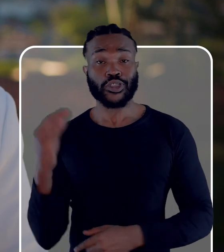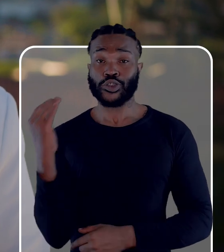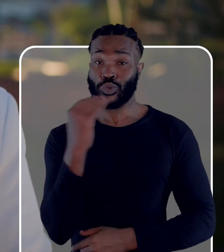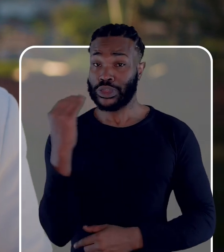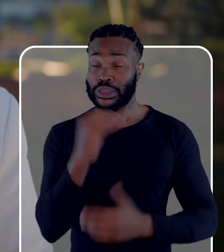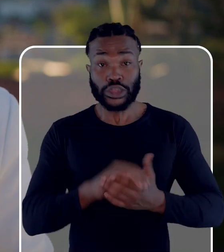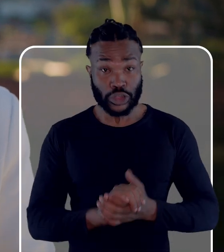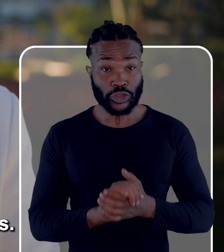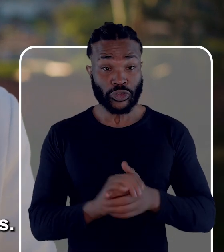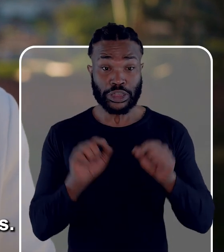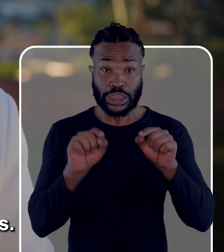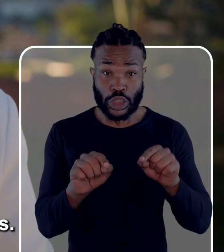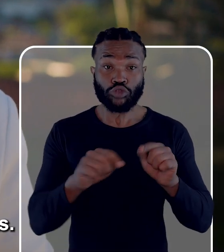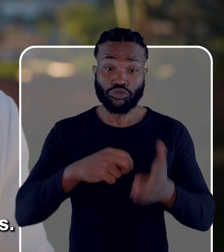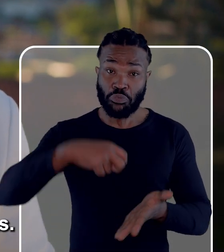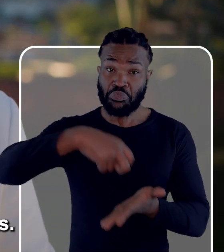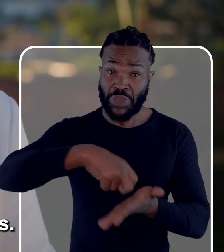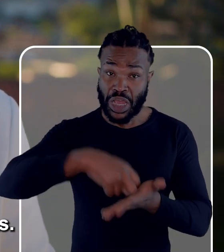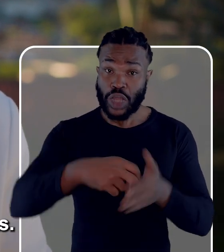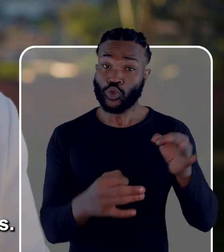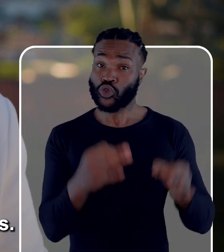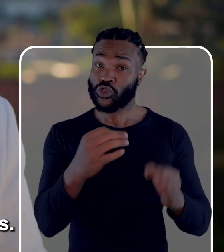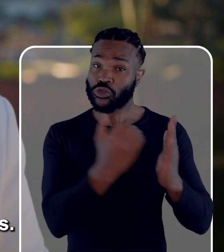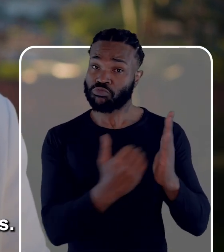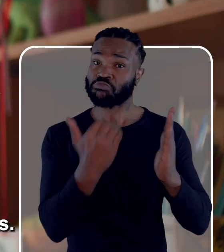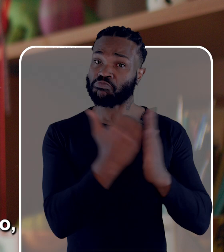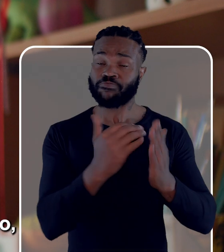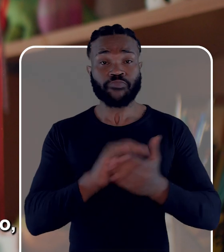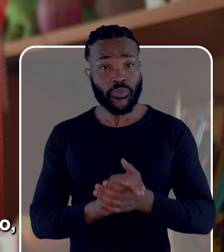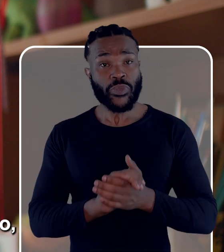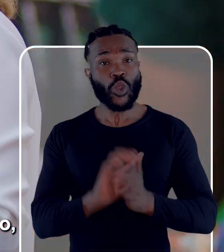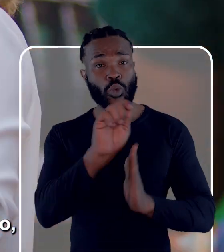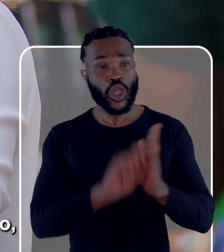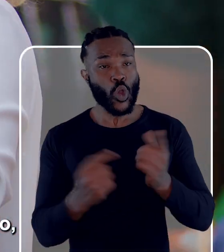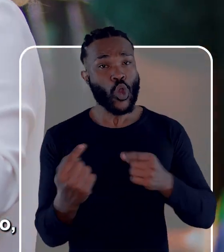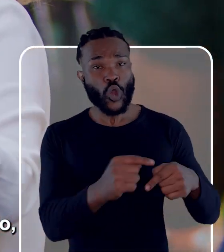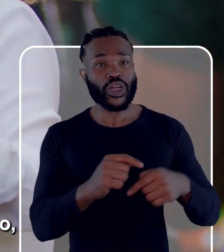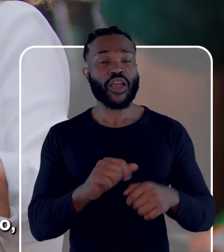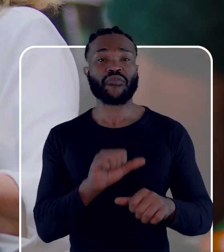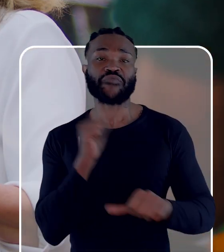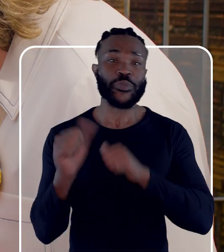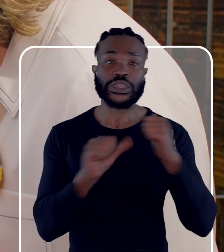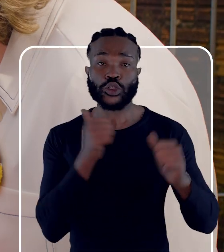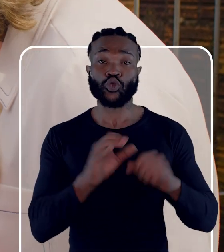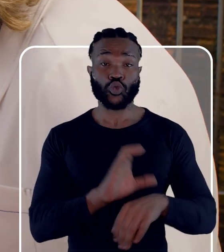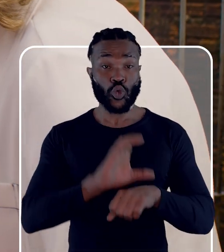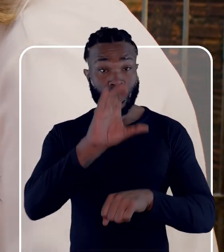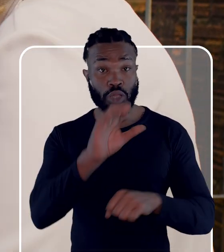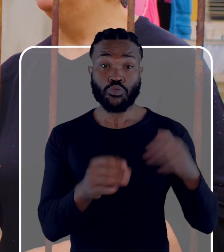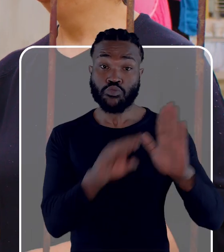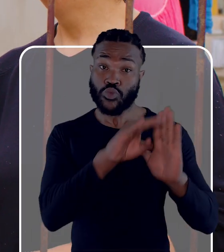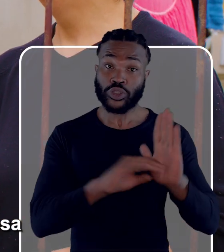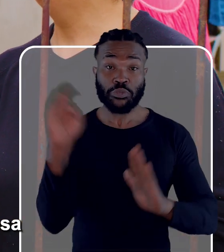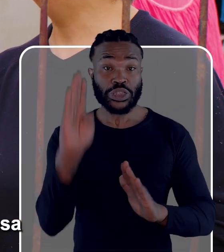crianças e adolescentes e que tornaram as penas mais rígidas. Fui relatora da lei contra o feminicídio, coordenei políticas